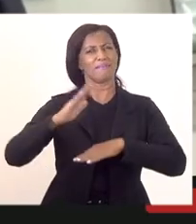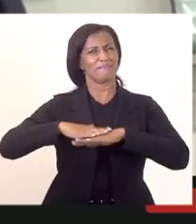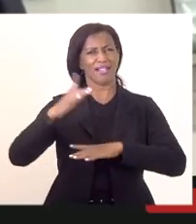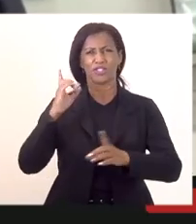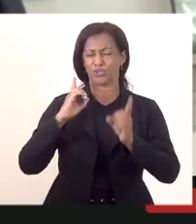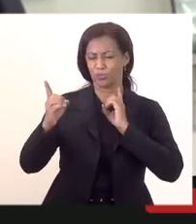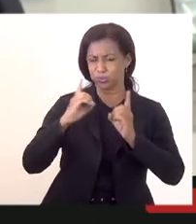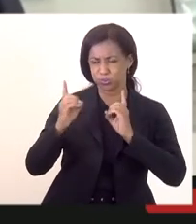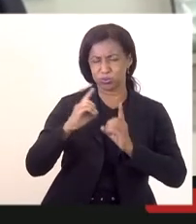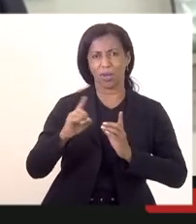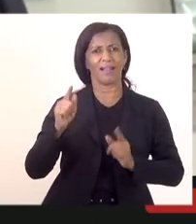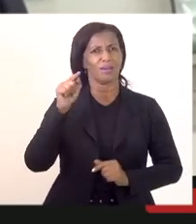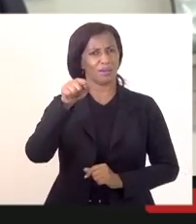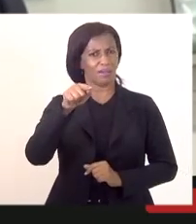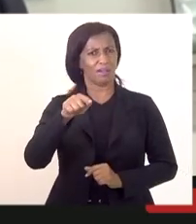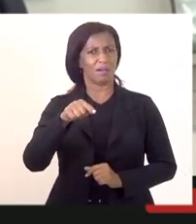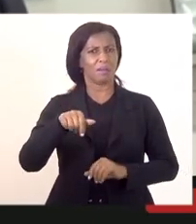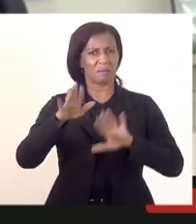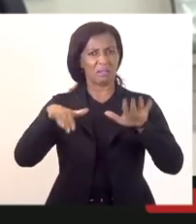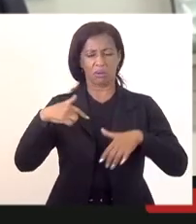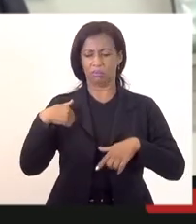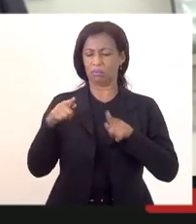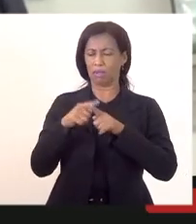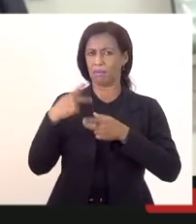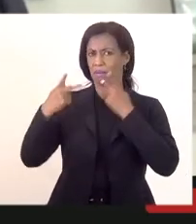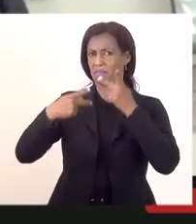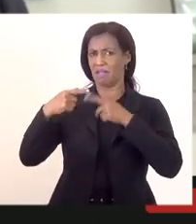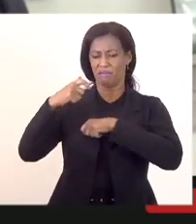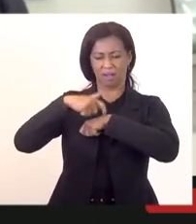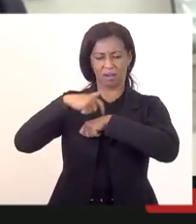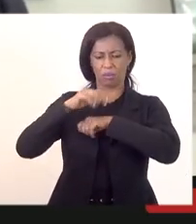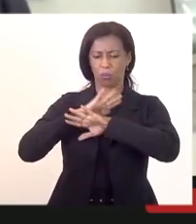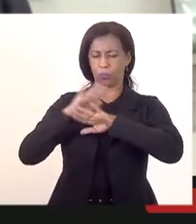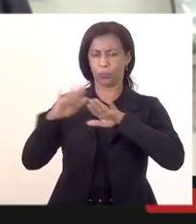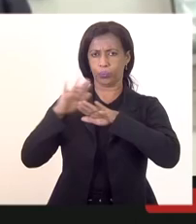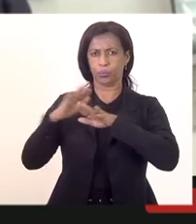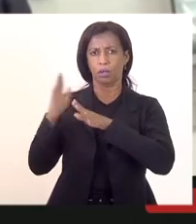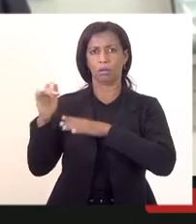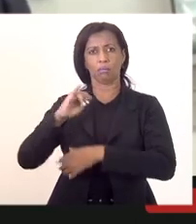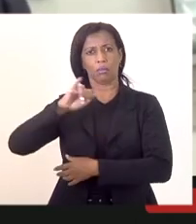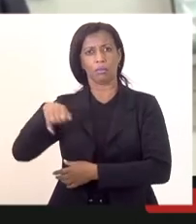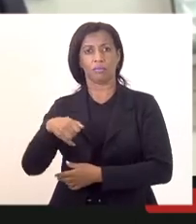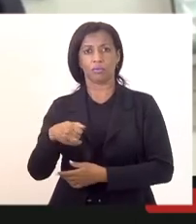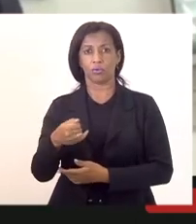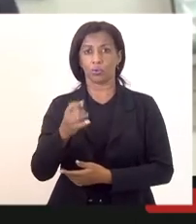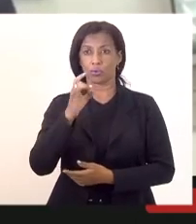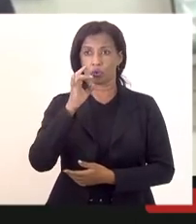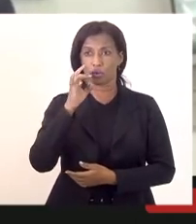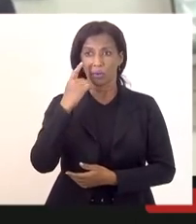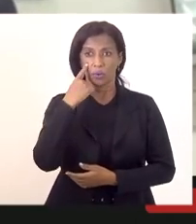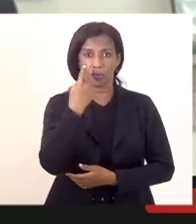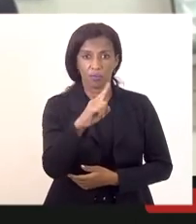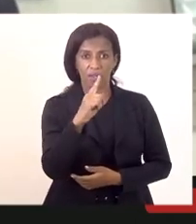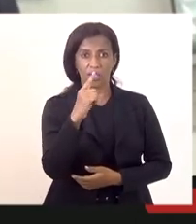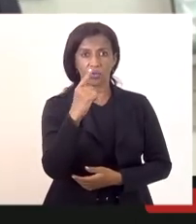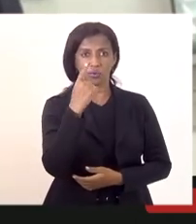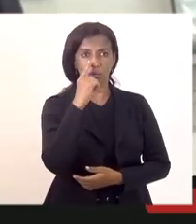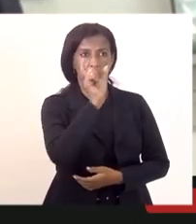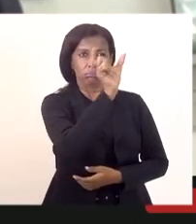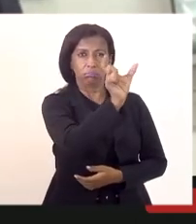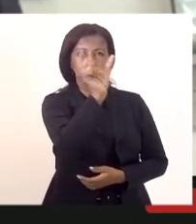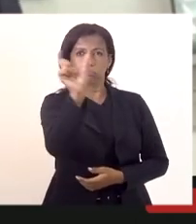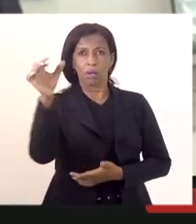forma, esse procedimento. Eu também vou abrir mão da minha fala agora nesse primeiro momento. Só deixar claro o seguinte, eu vejo aqui a presença de